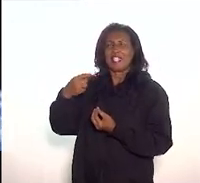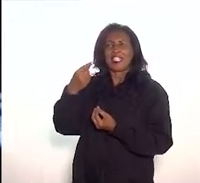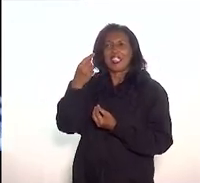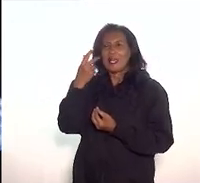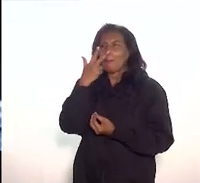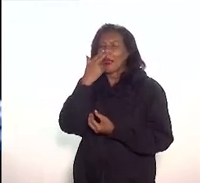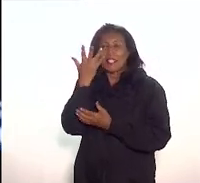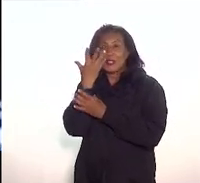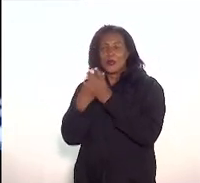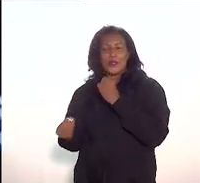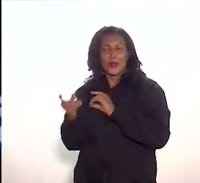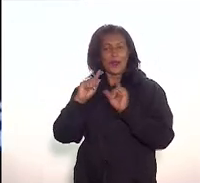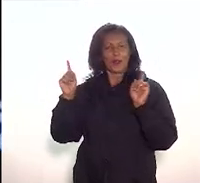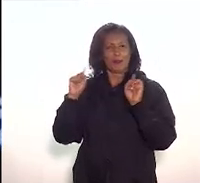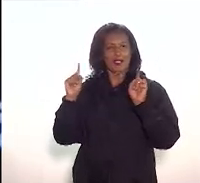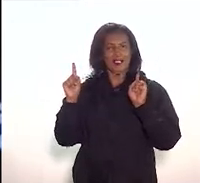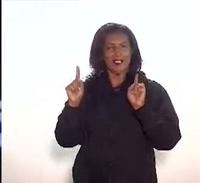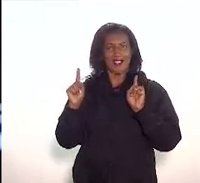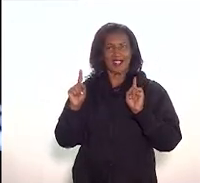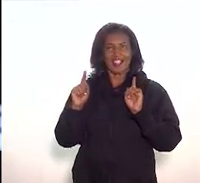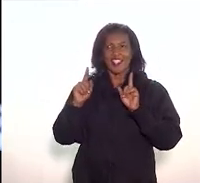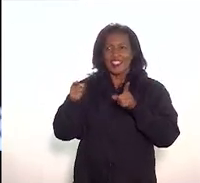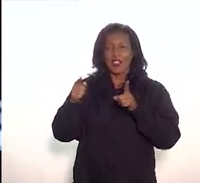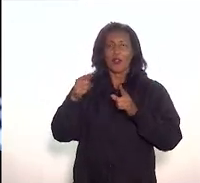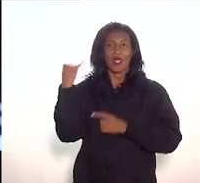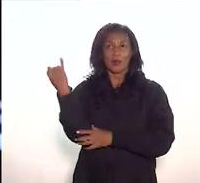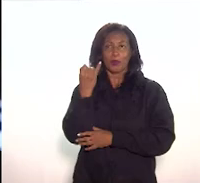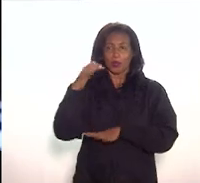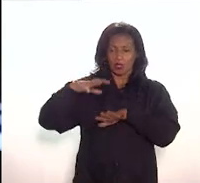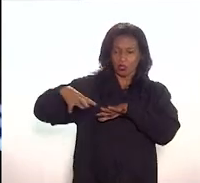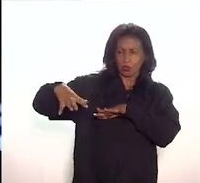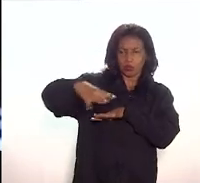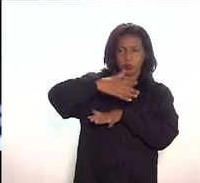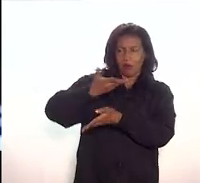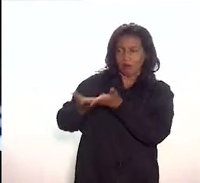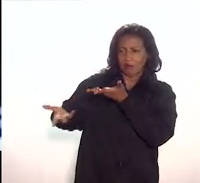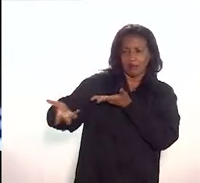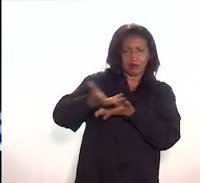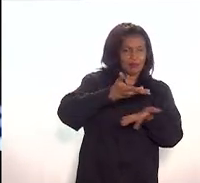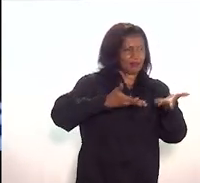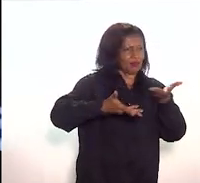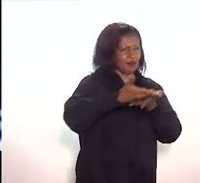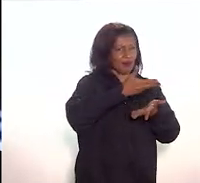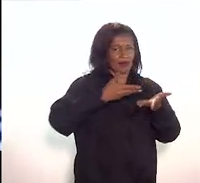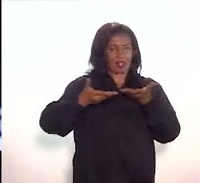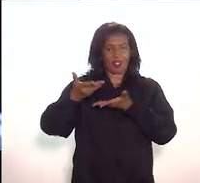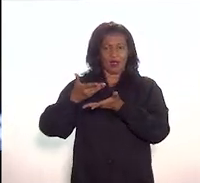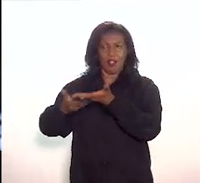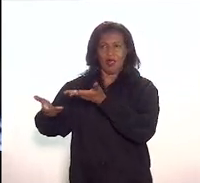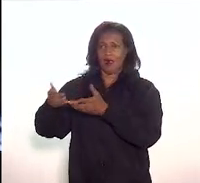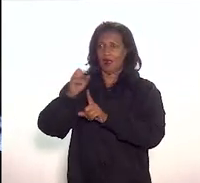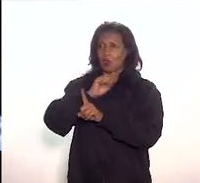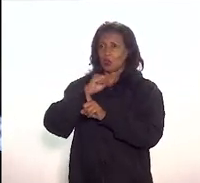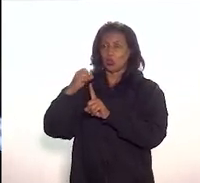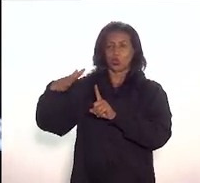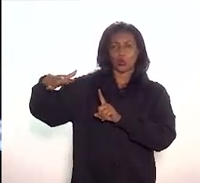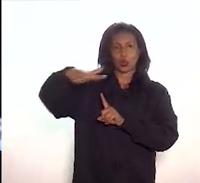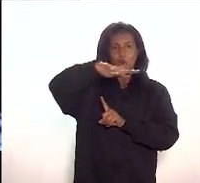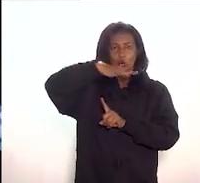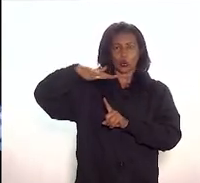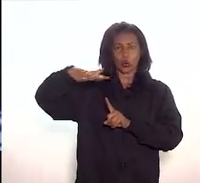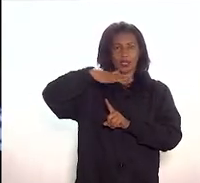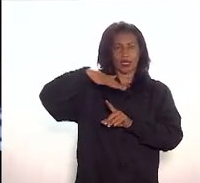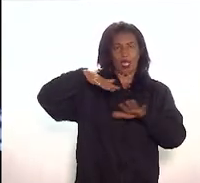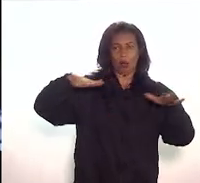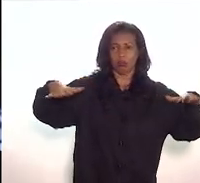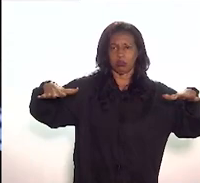Que aí nós vemos a espinha dorsal da proposta do museu. A relação afetiva, a relação cidadã, a relação social com o patrimônio urbano